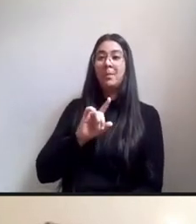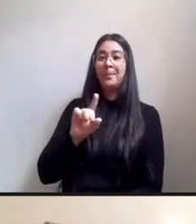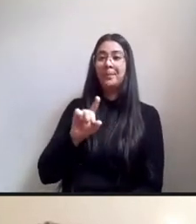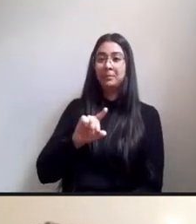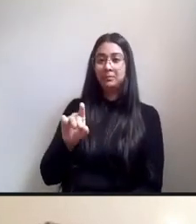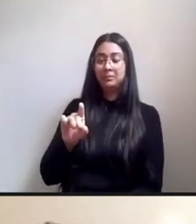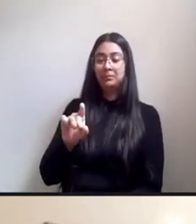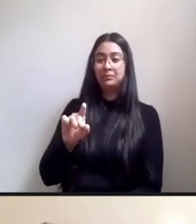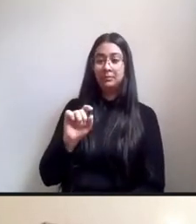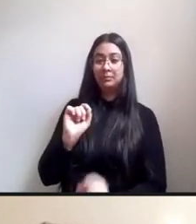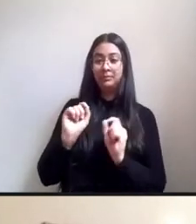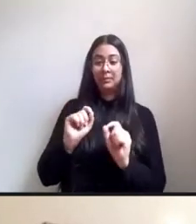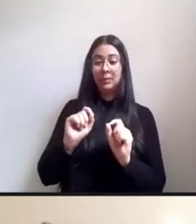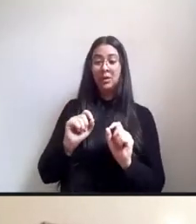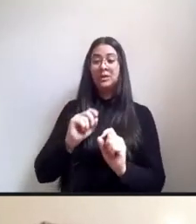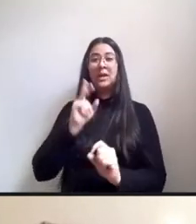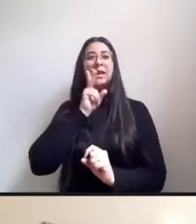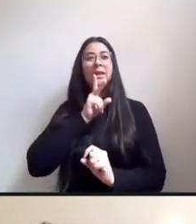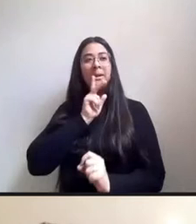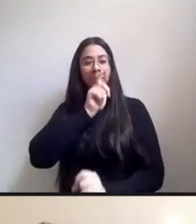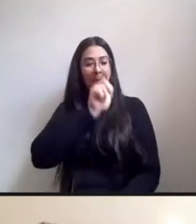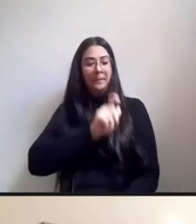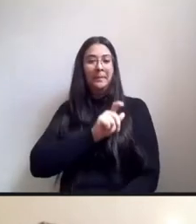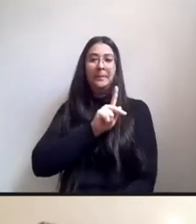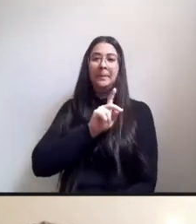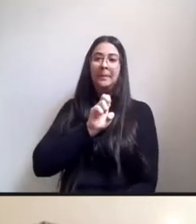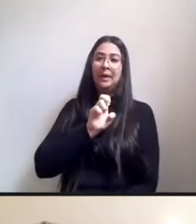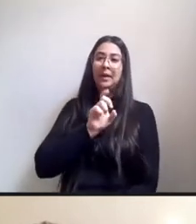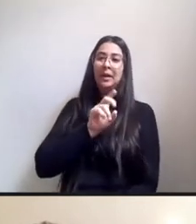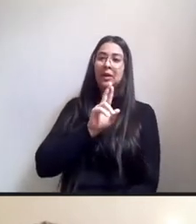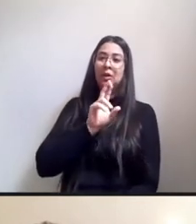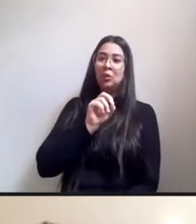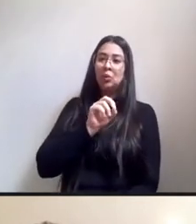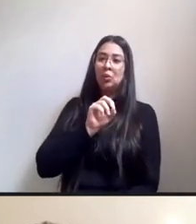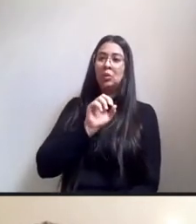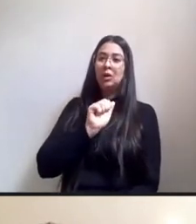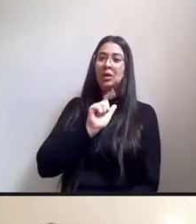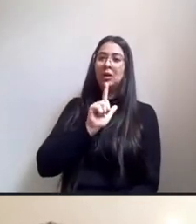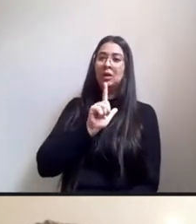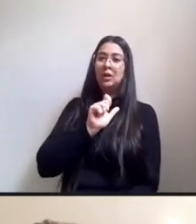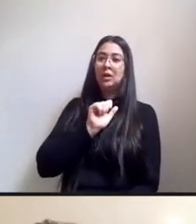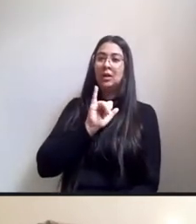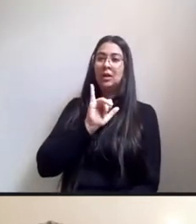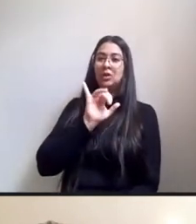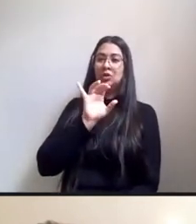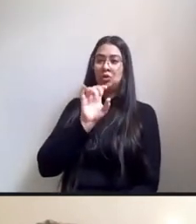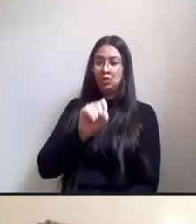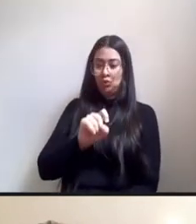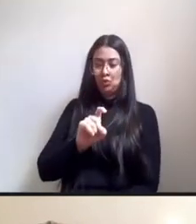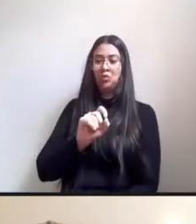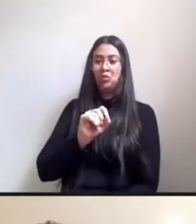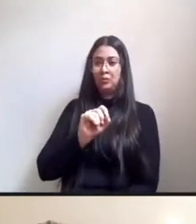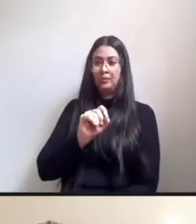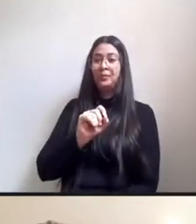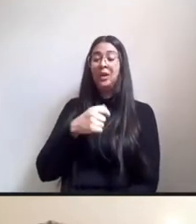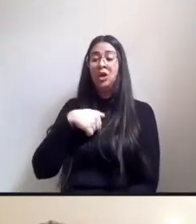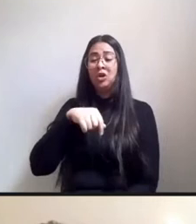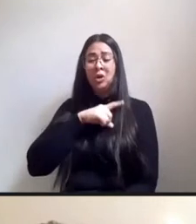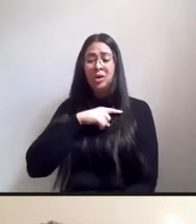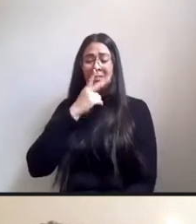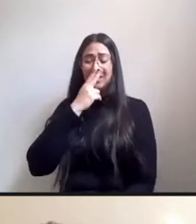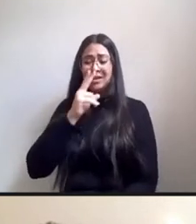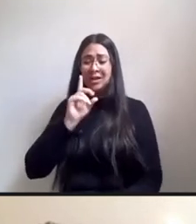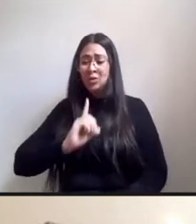verdade a gente está vivendo uma situação de violações generalizadas de direito né não é somente o